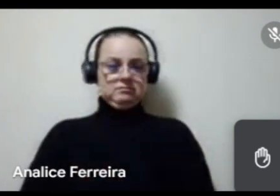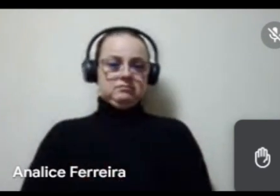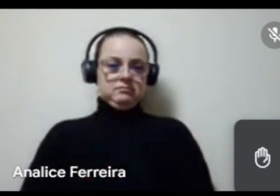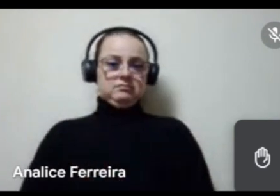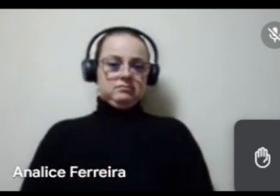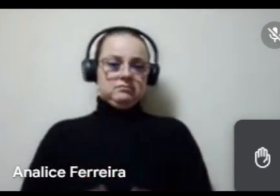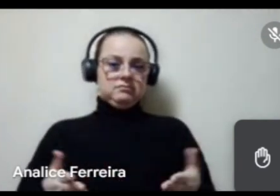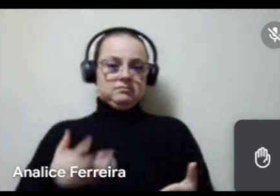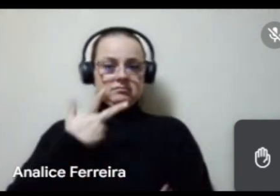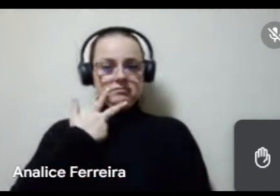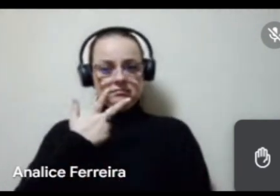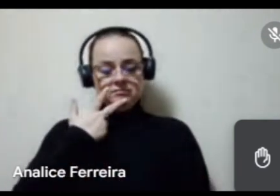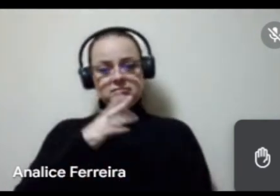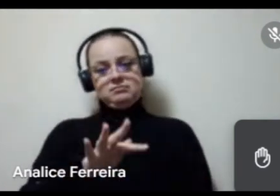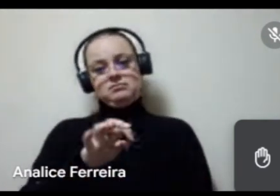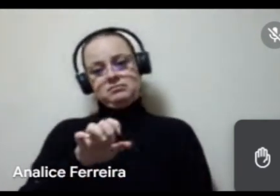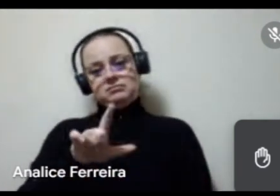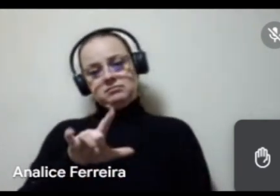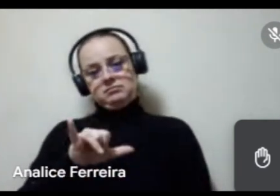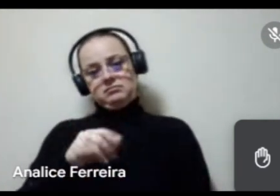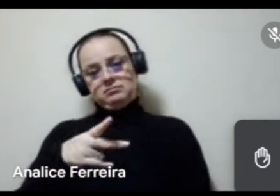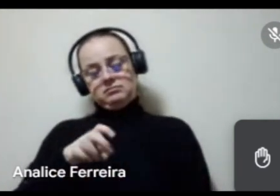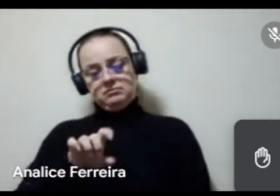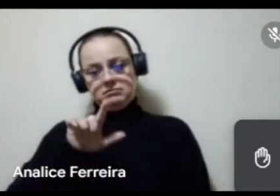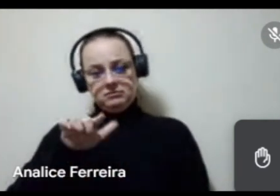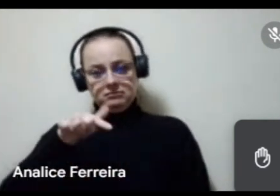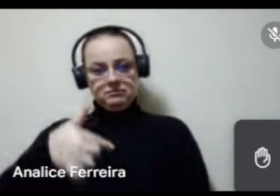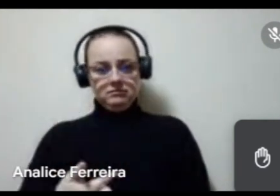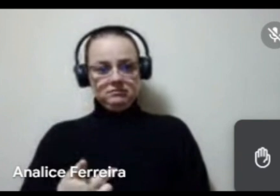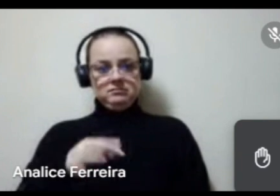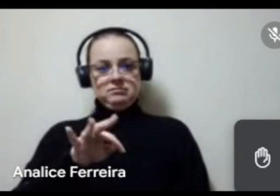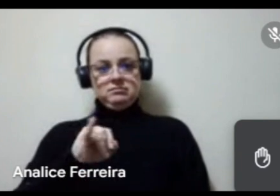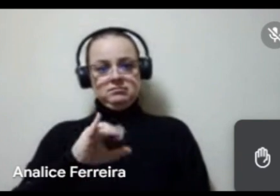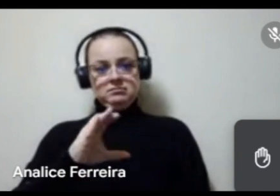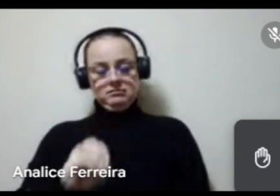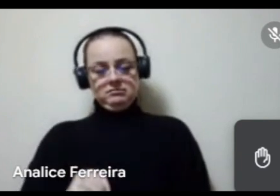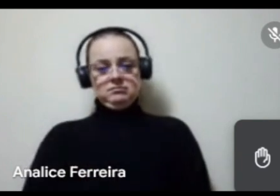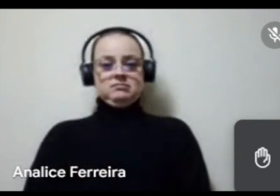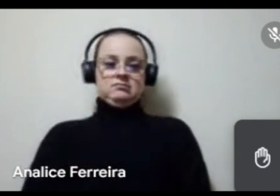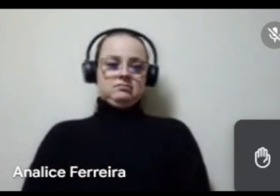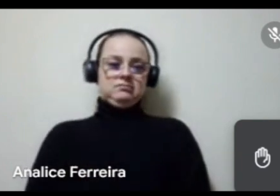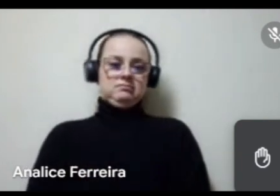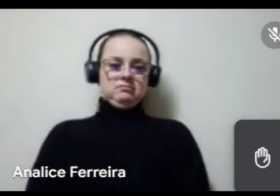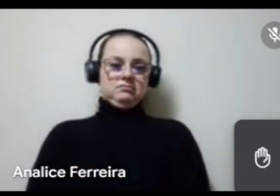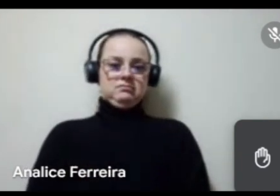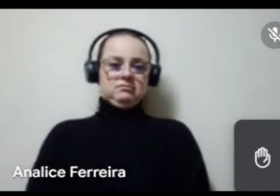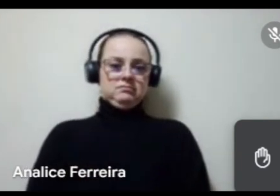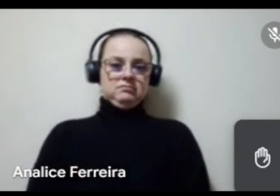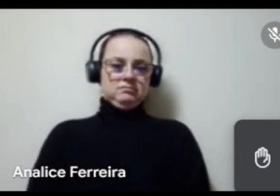Eu passo a palavra para o Felipe Nunes, depois o Tico da Costa. Ah,